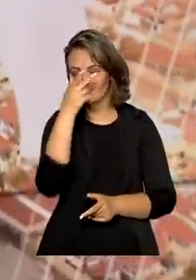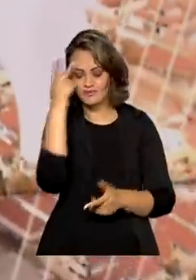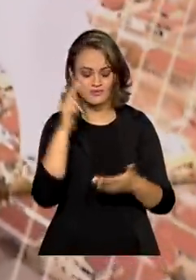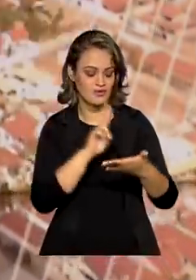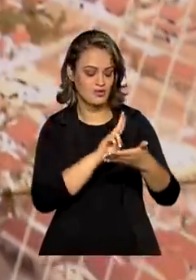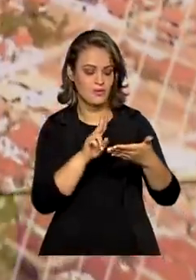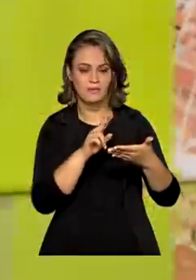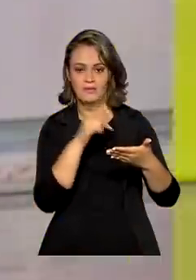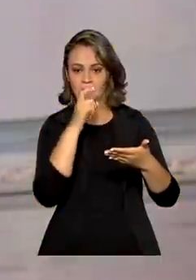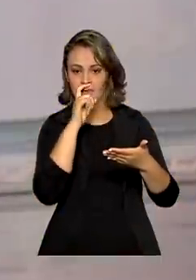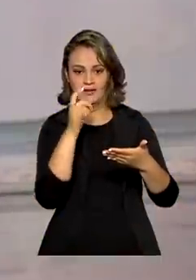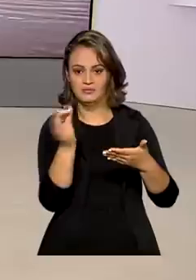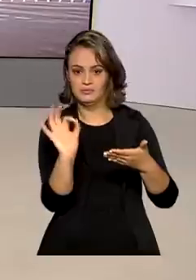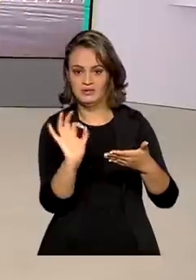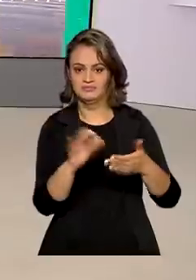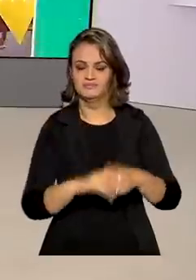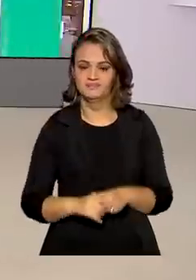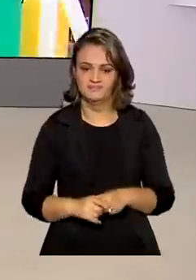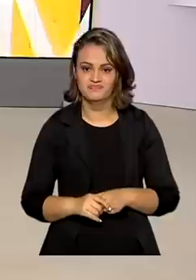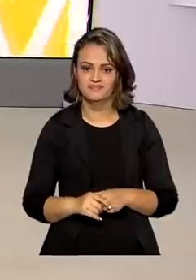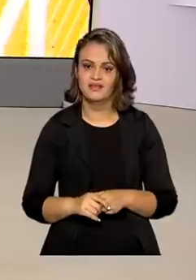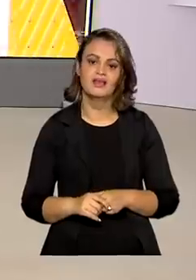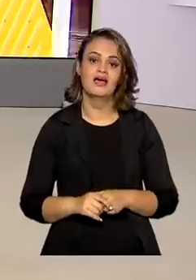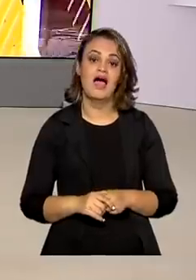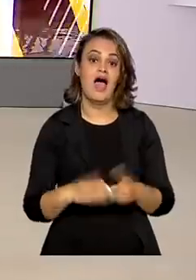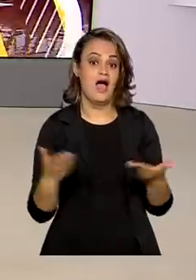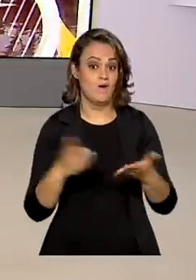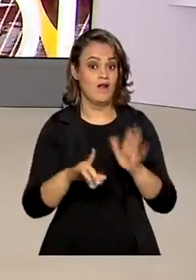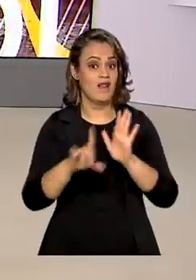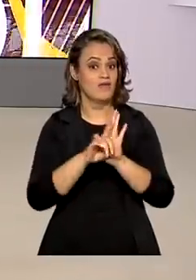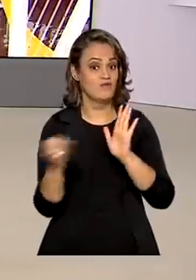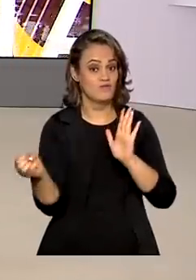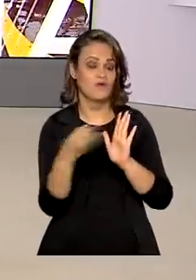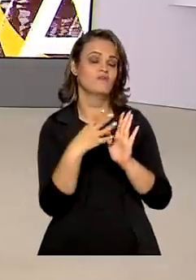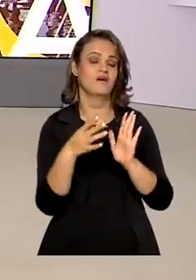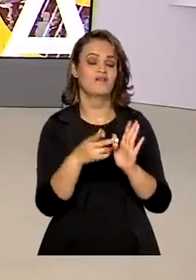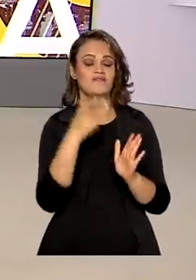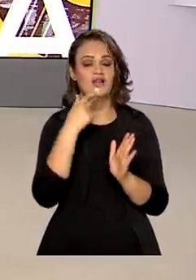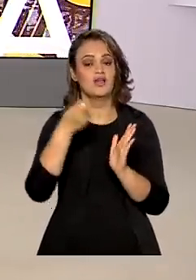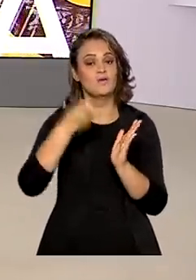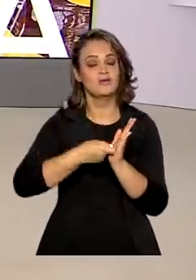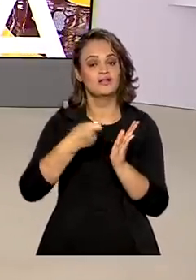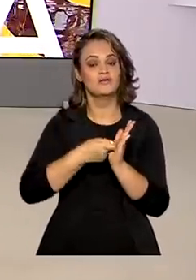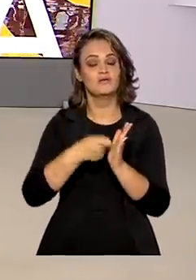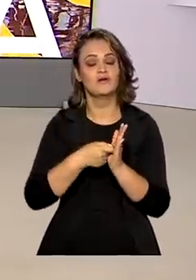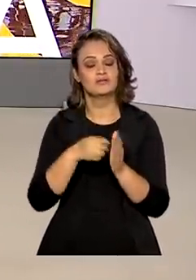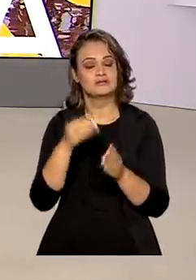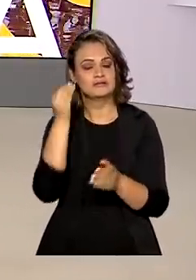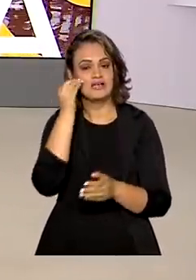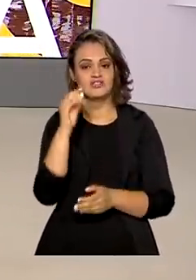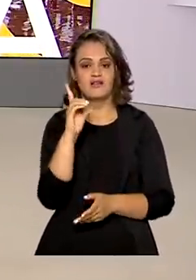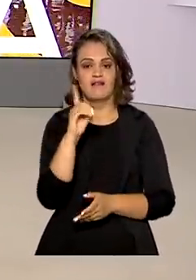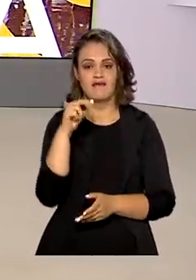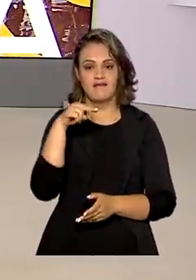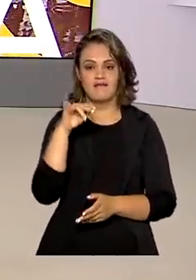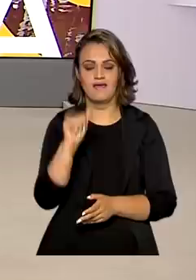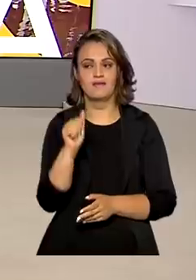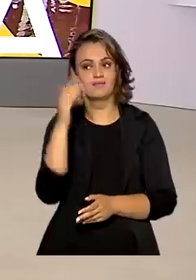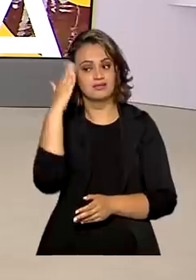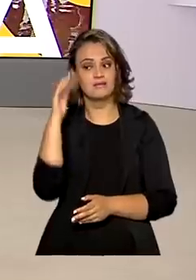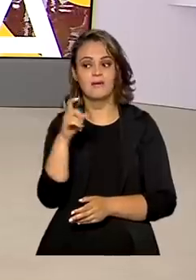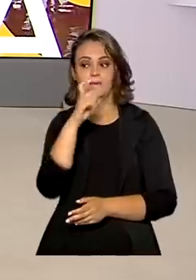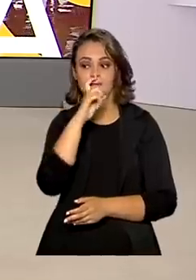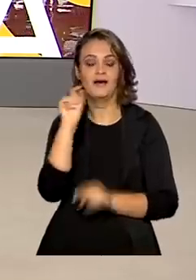têm a paternidade registrada. Agora, uma nova lei permite que seja feito o teste de DNA do suposto pai